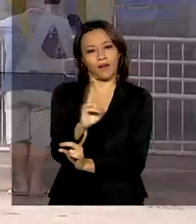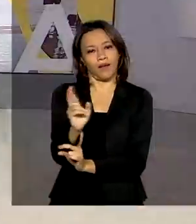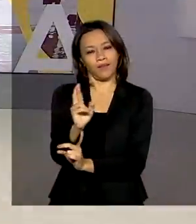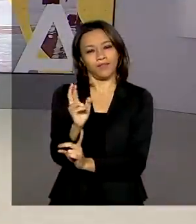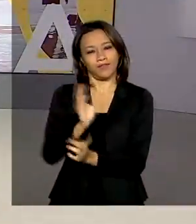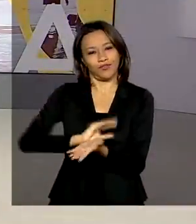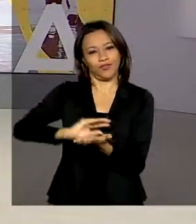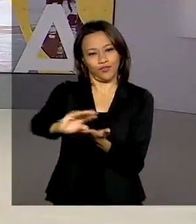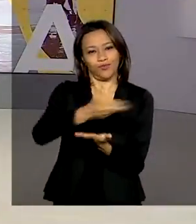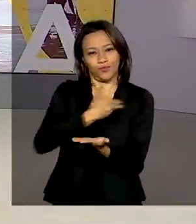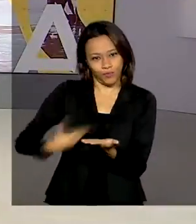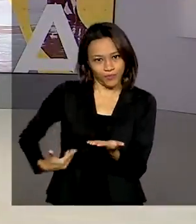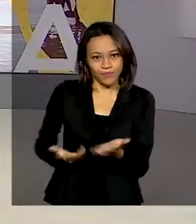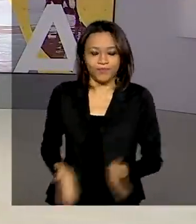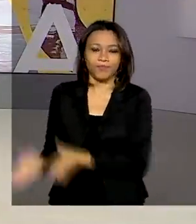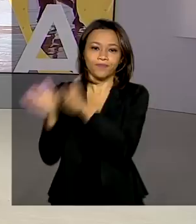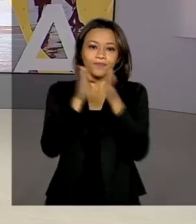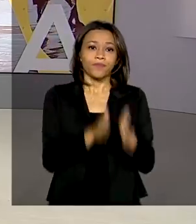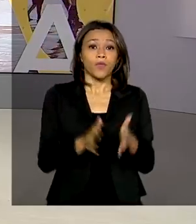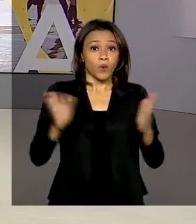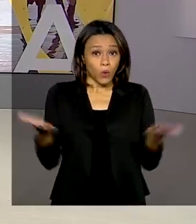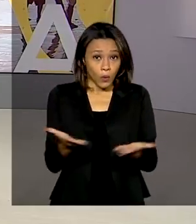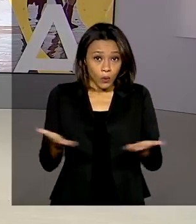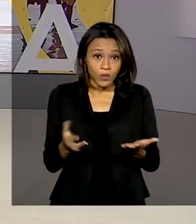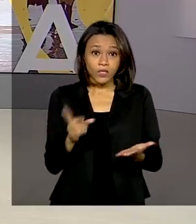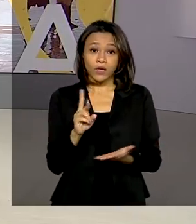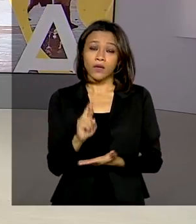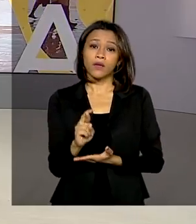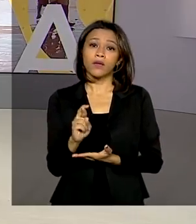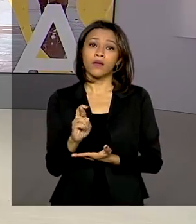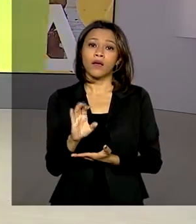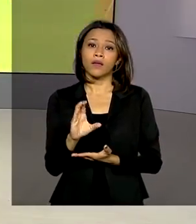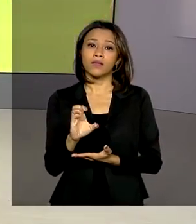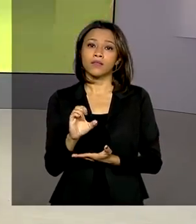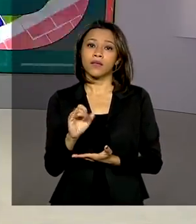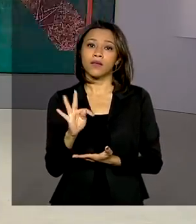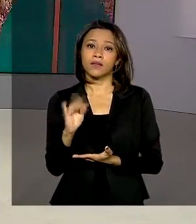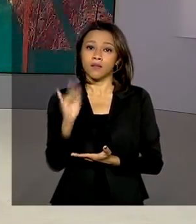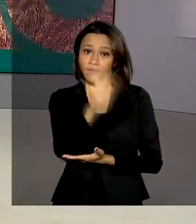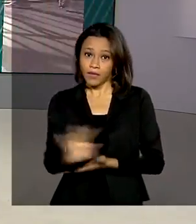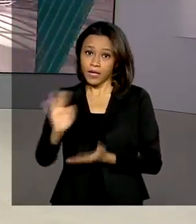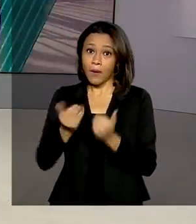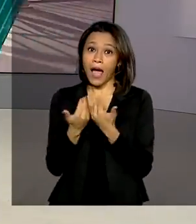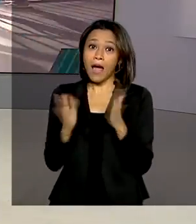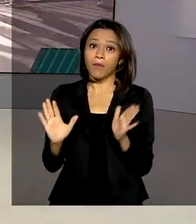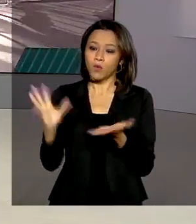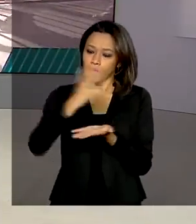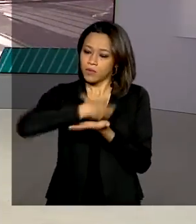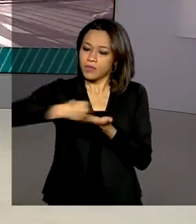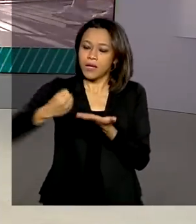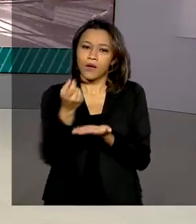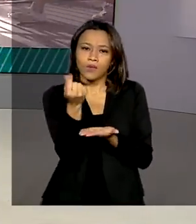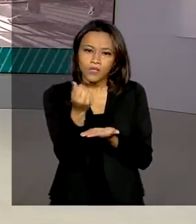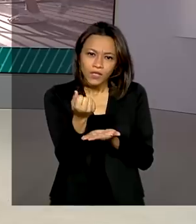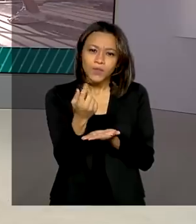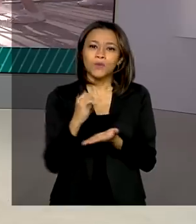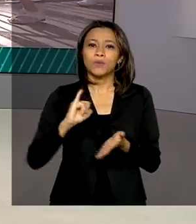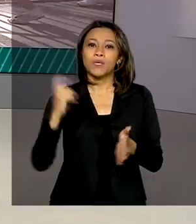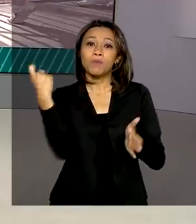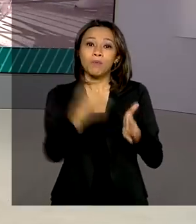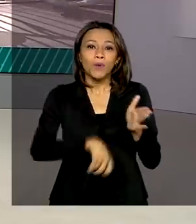A Receita Federal abriu hoje a consulta ao quinto e último lote de restituição do Imposto de Renda 2020.